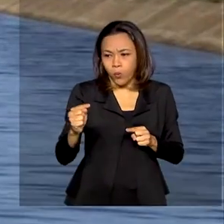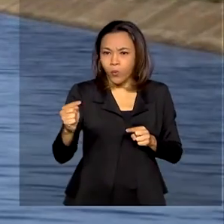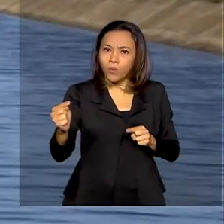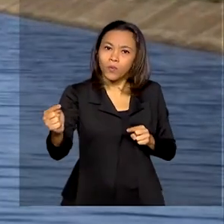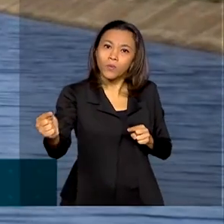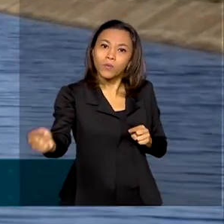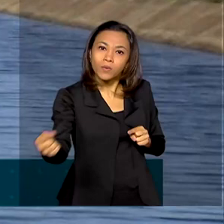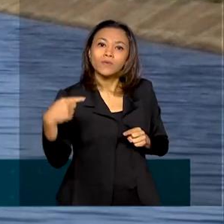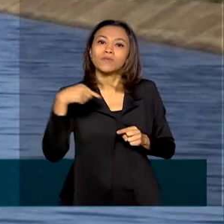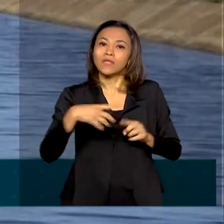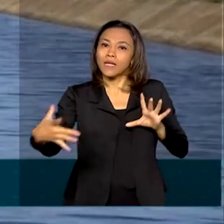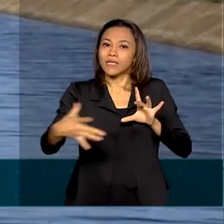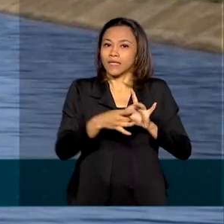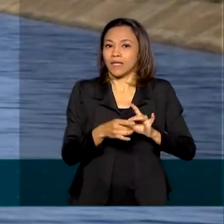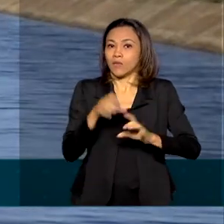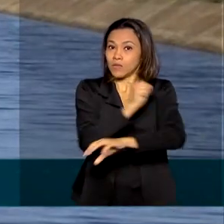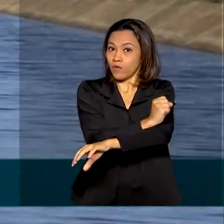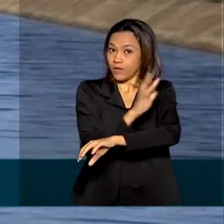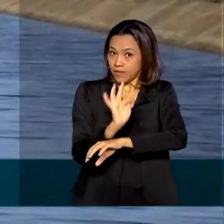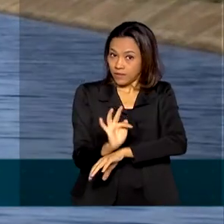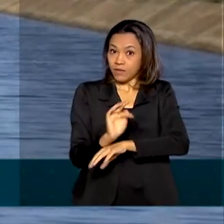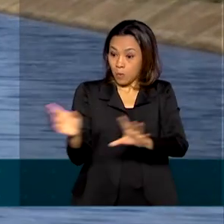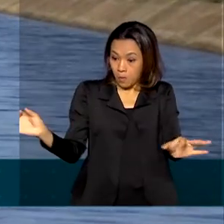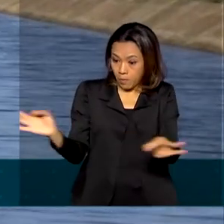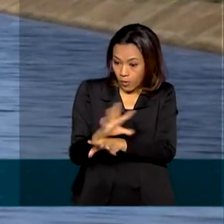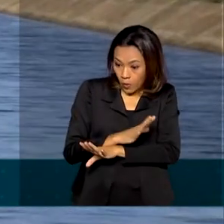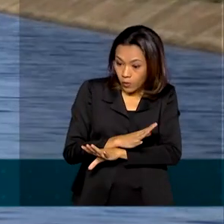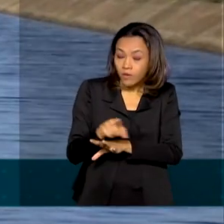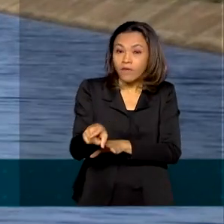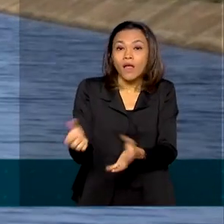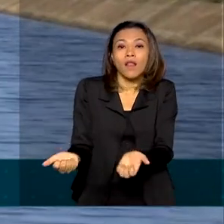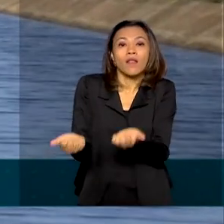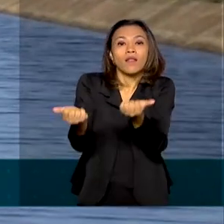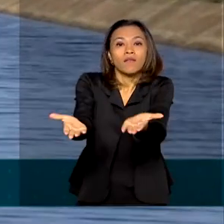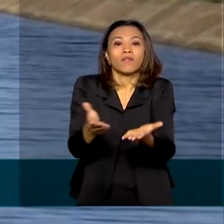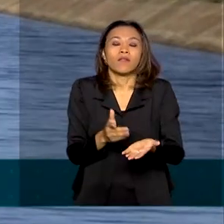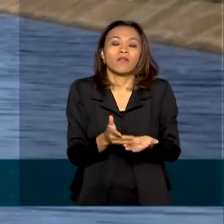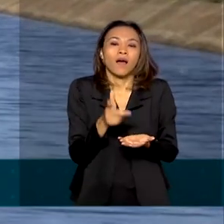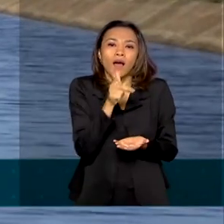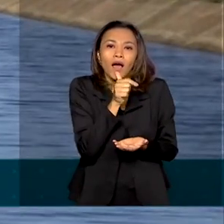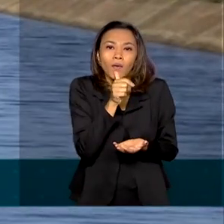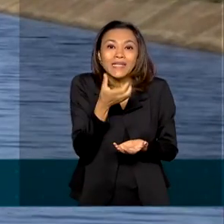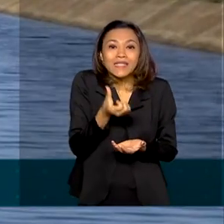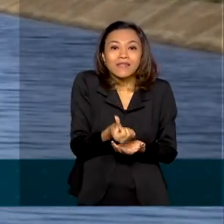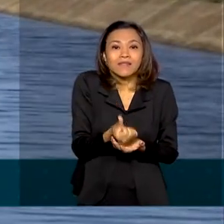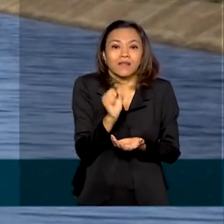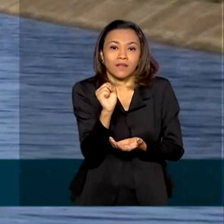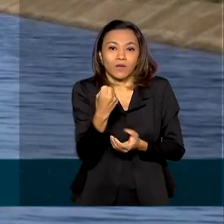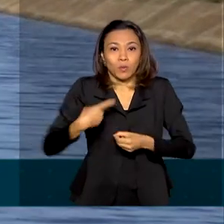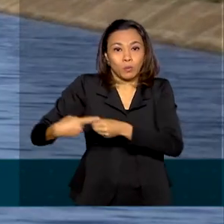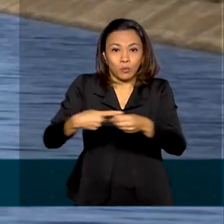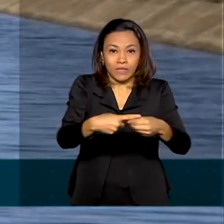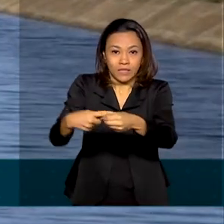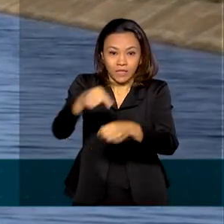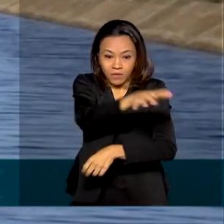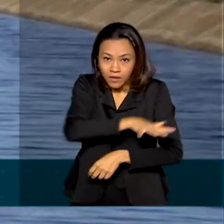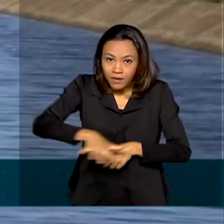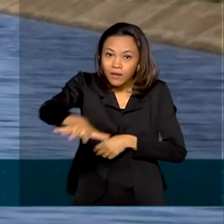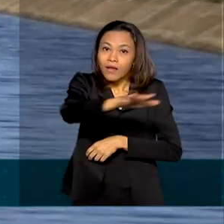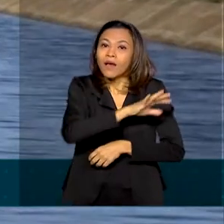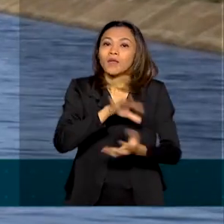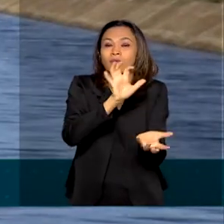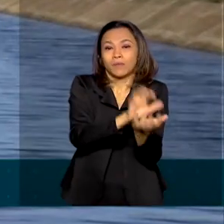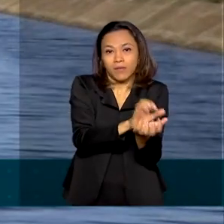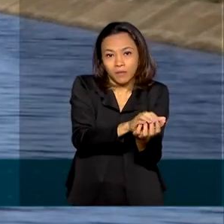Francisco. Depois de pronto, será capaz de melhorar a oferta de água em 68 municípios em Pernambuco. Um alívio